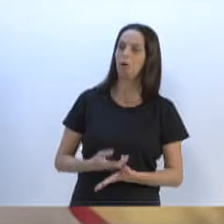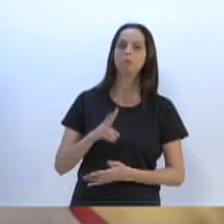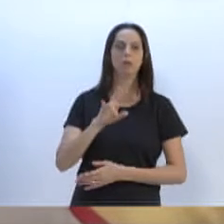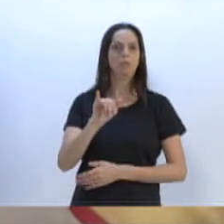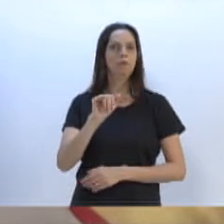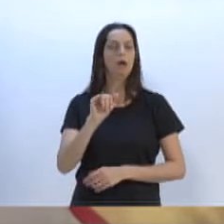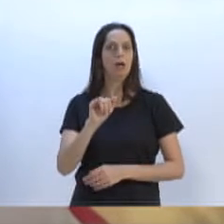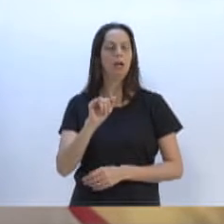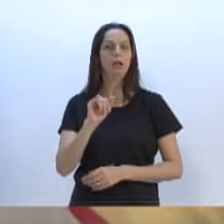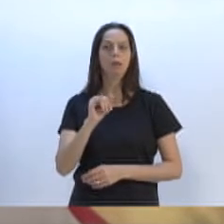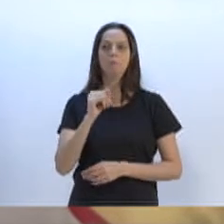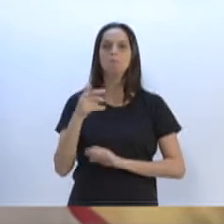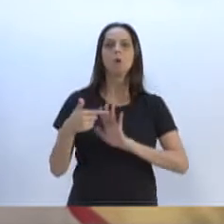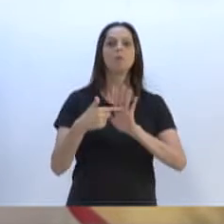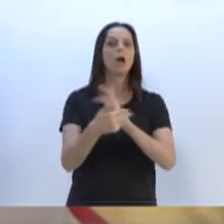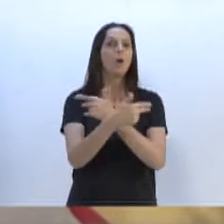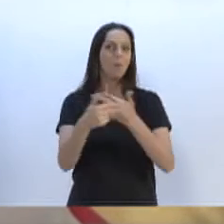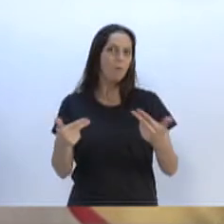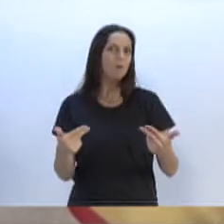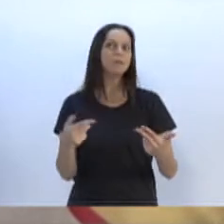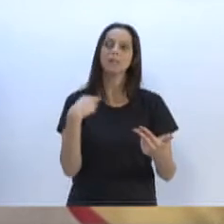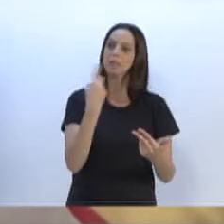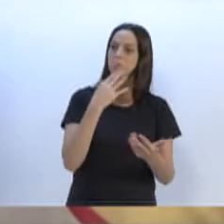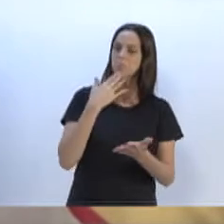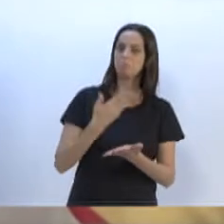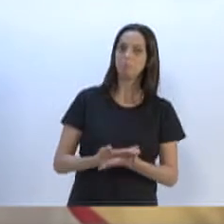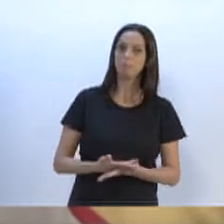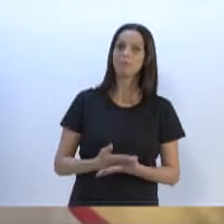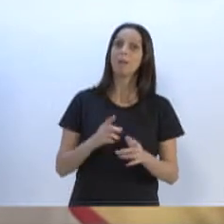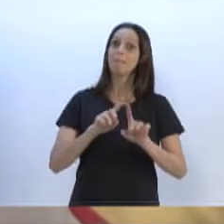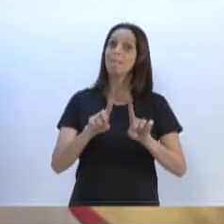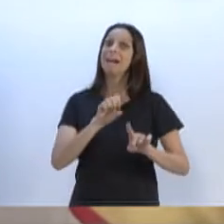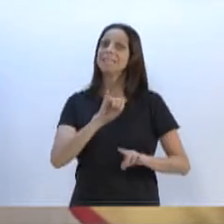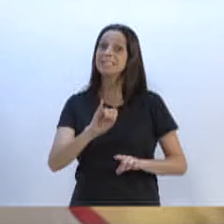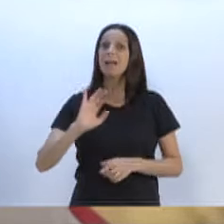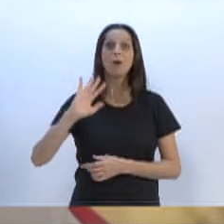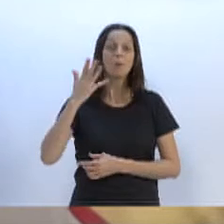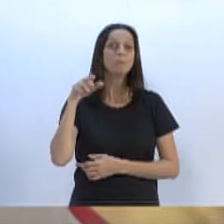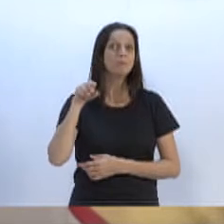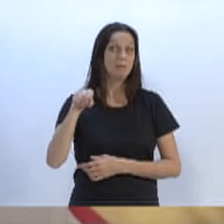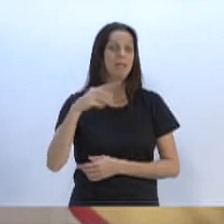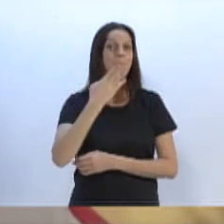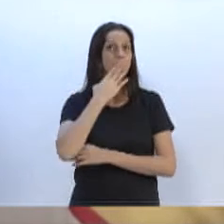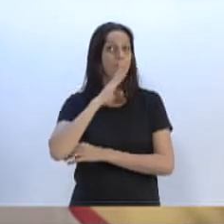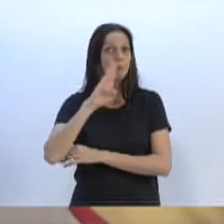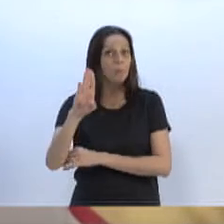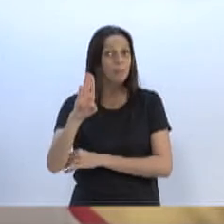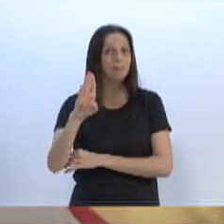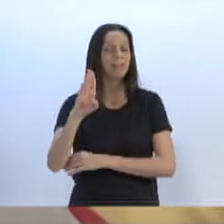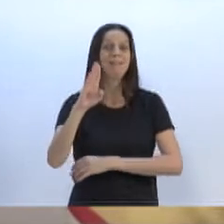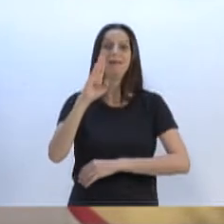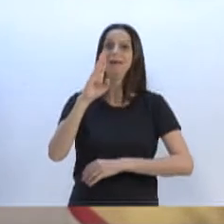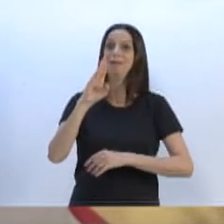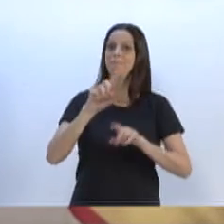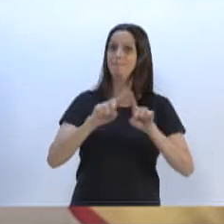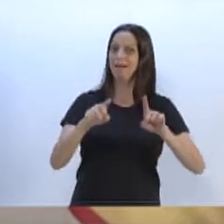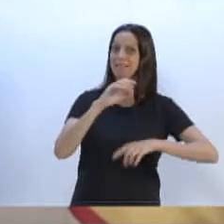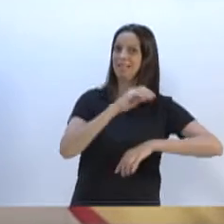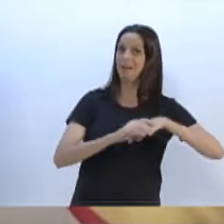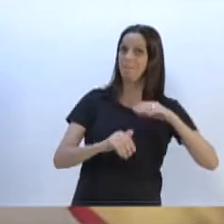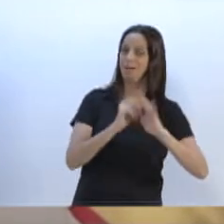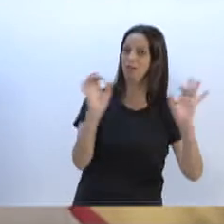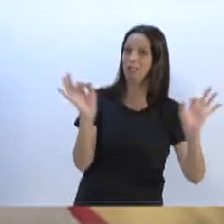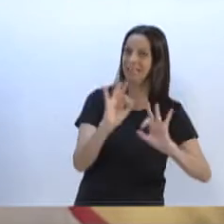cobrar, e se não cumprir, aí sim, eu vou me unir às críticas que foram feitas até aqui e com muito